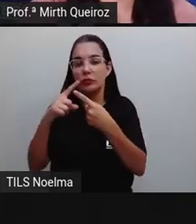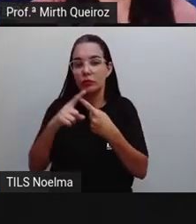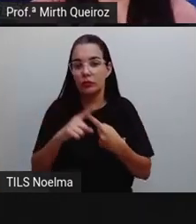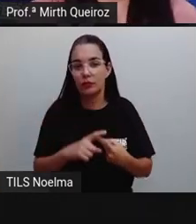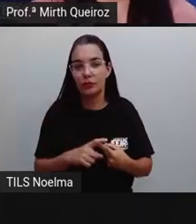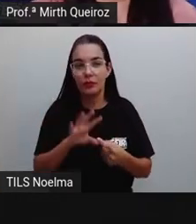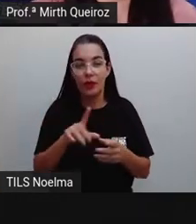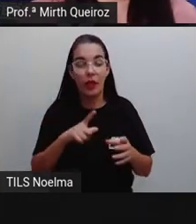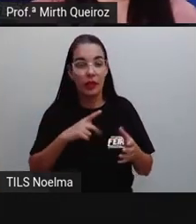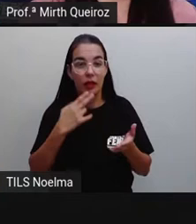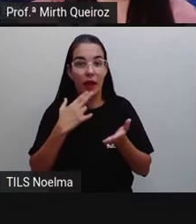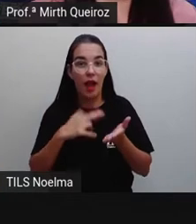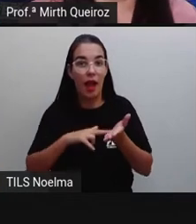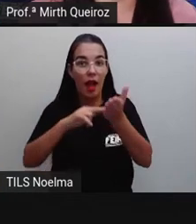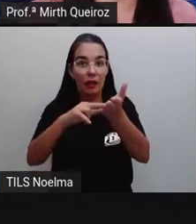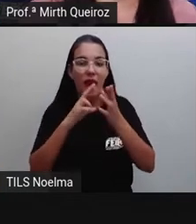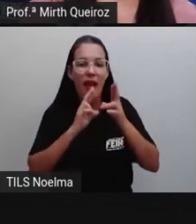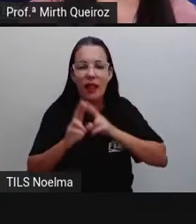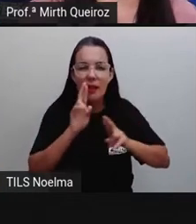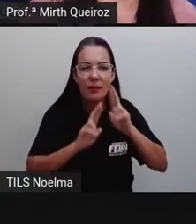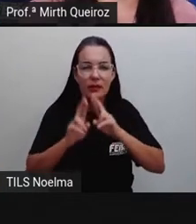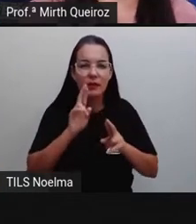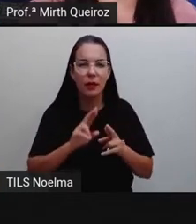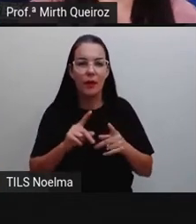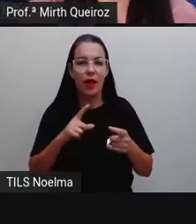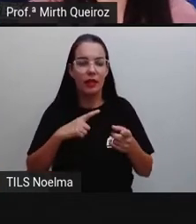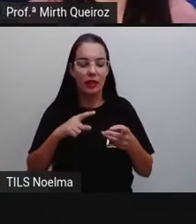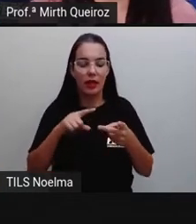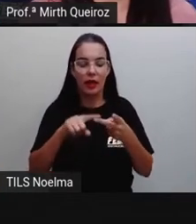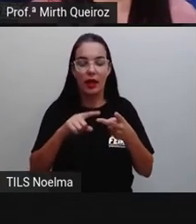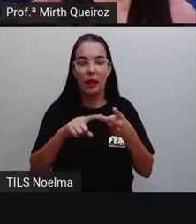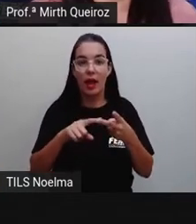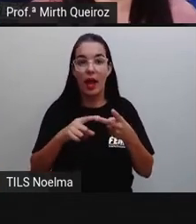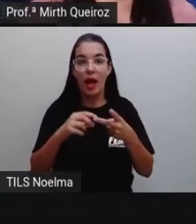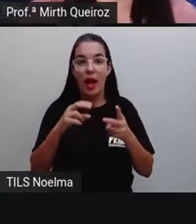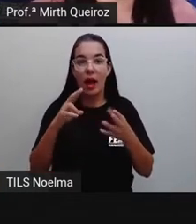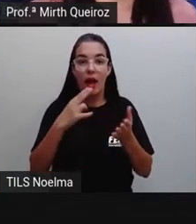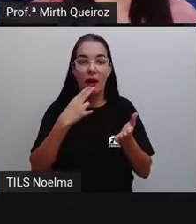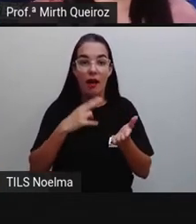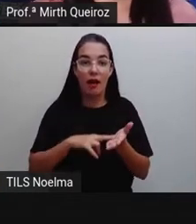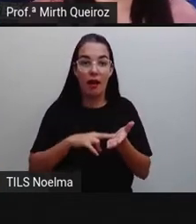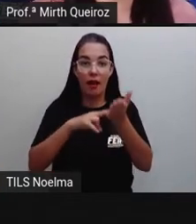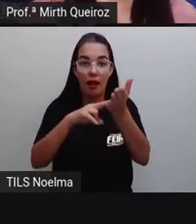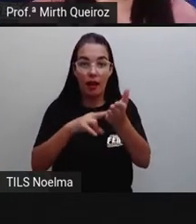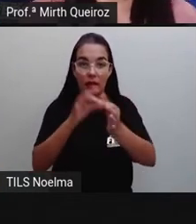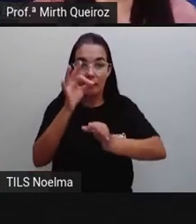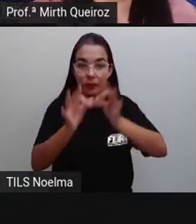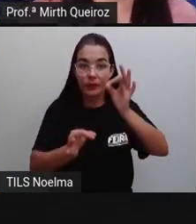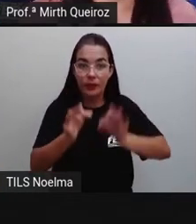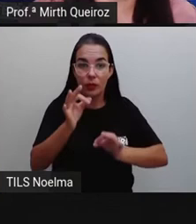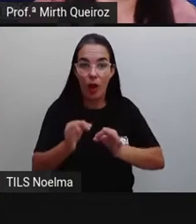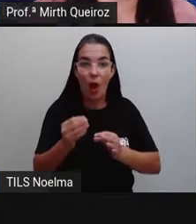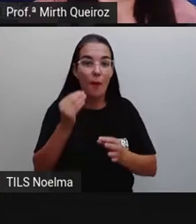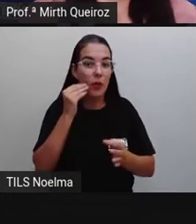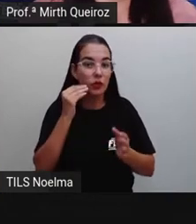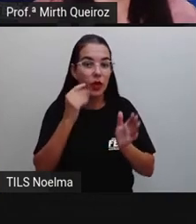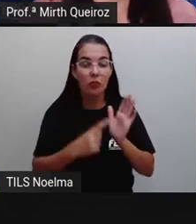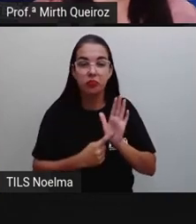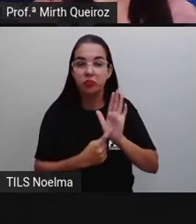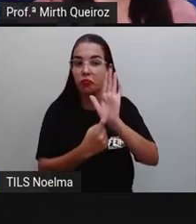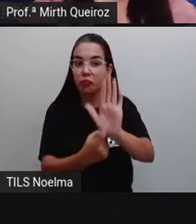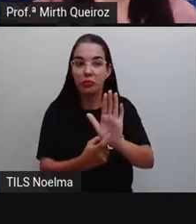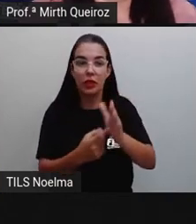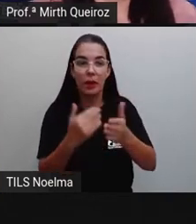temos a carta de reclamação, nós temos a carta oficial, que é utilizada para expor, documentar alguma